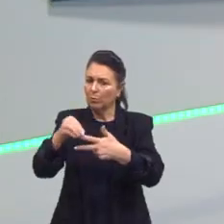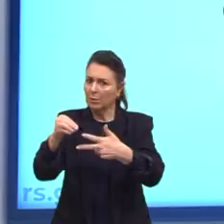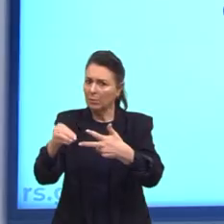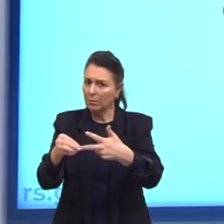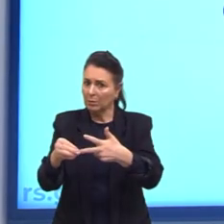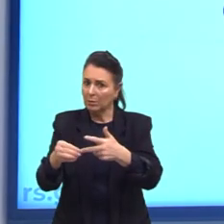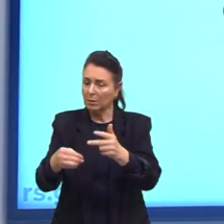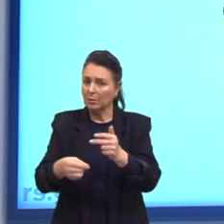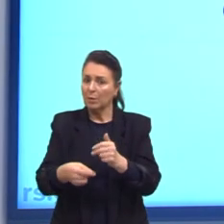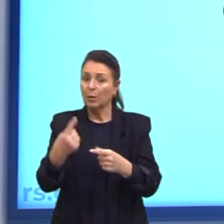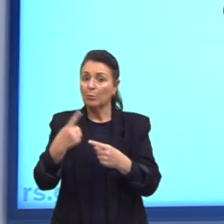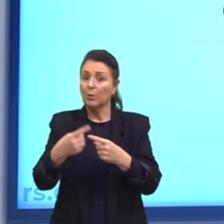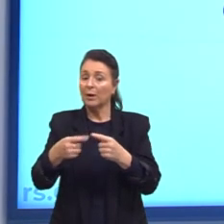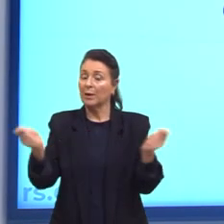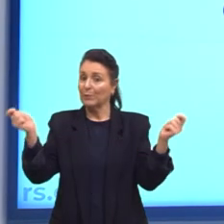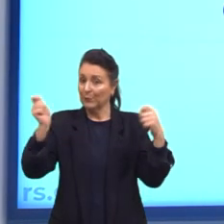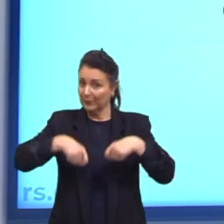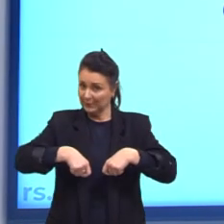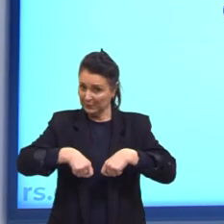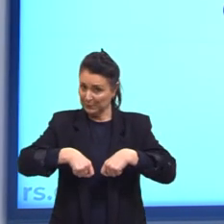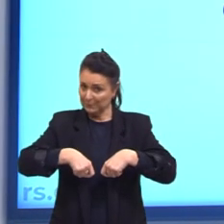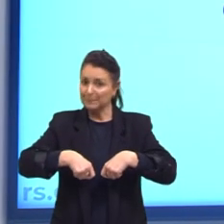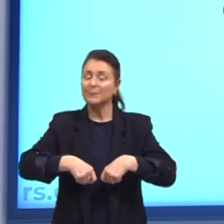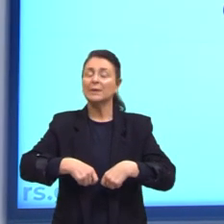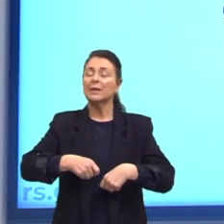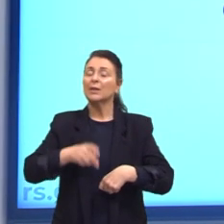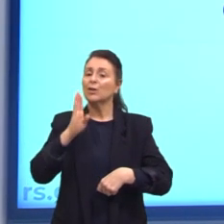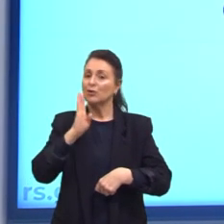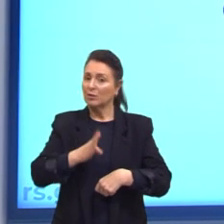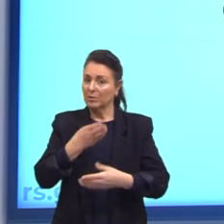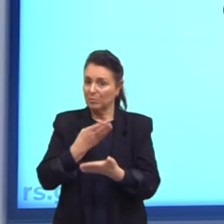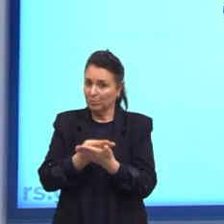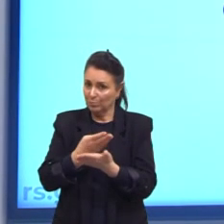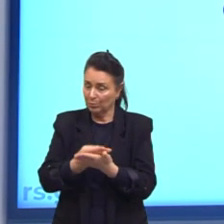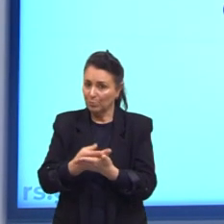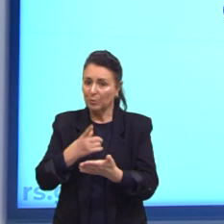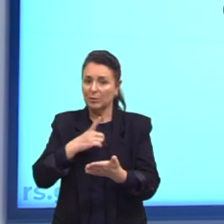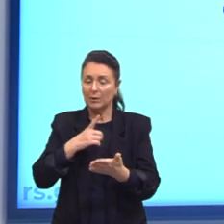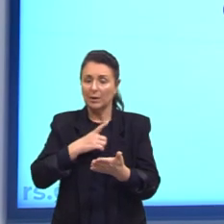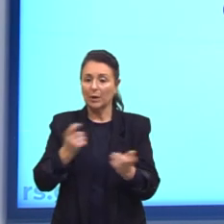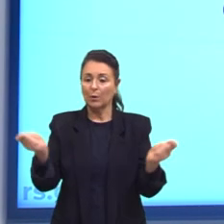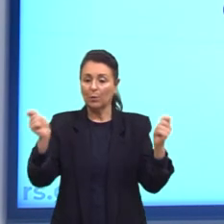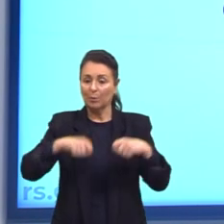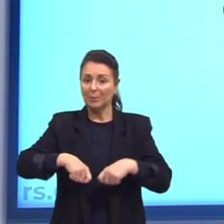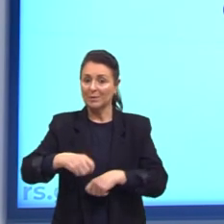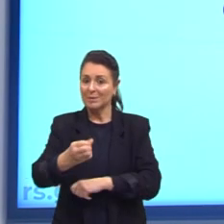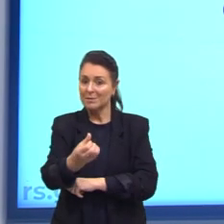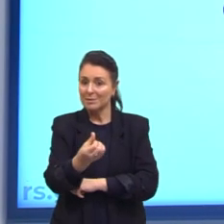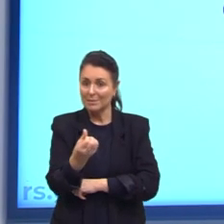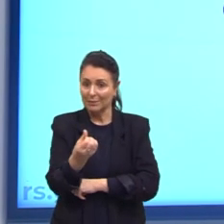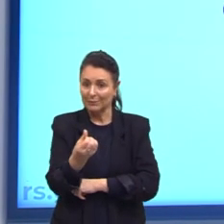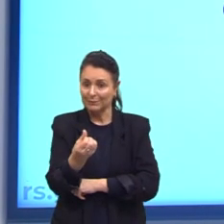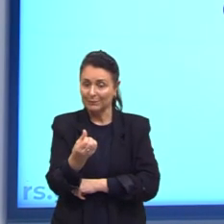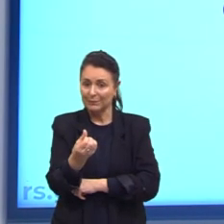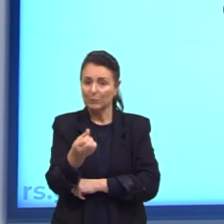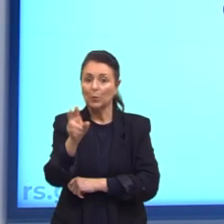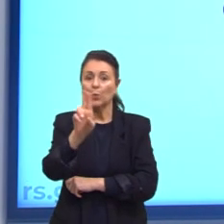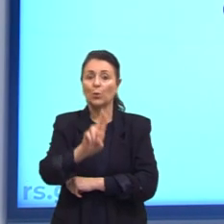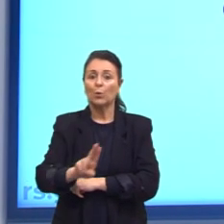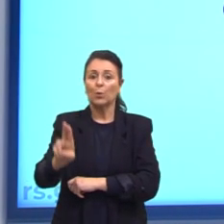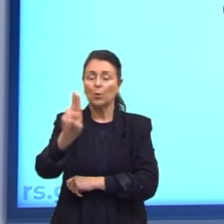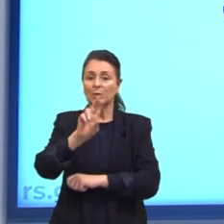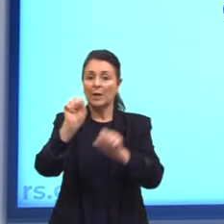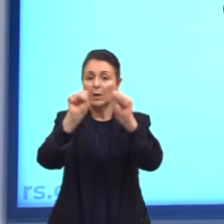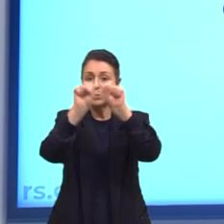nas nossas competências, que a gente já olhou, a gente tem na competência 6, utilizar os